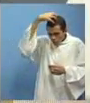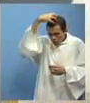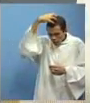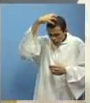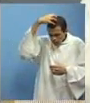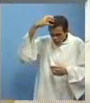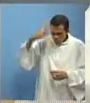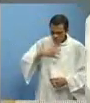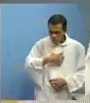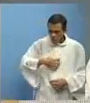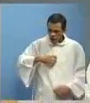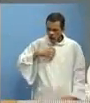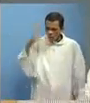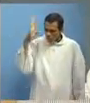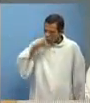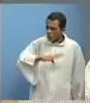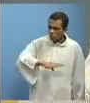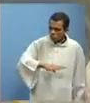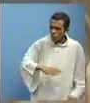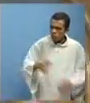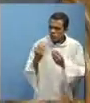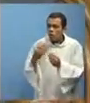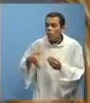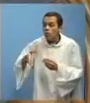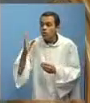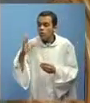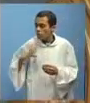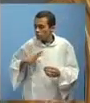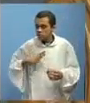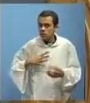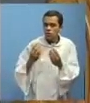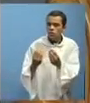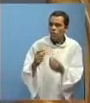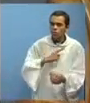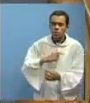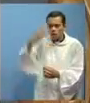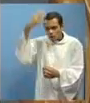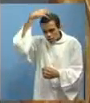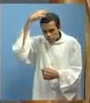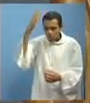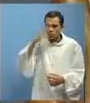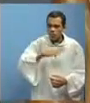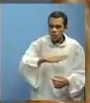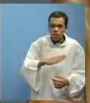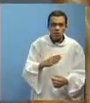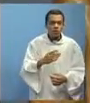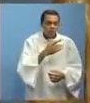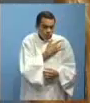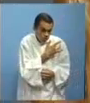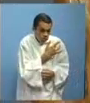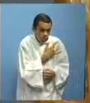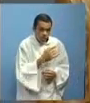sabia que diante das ameaças da família, ninguém é valente, ninguém é forte o suficiente,